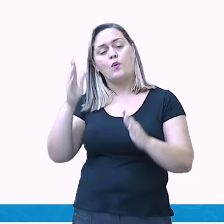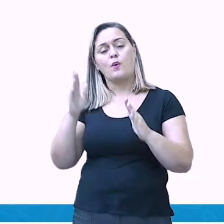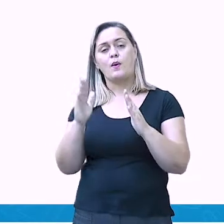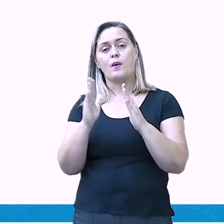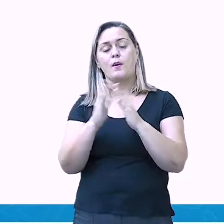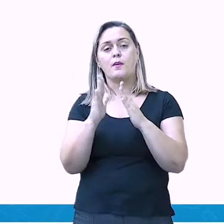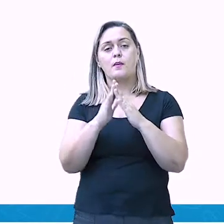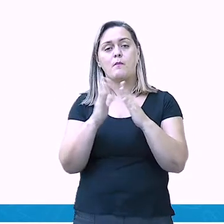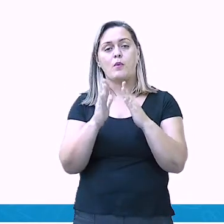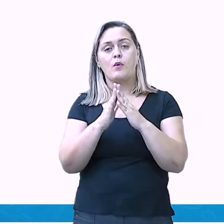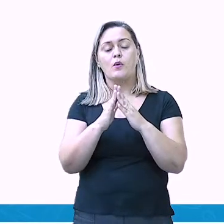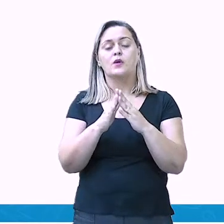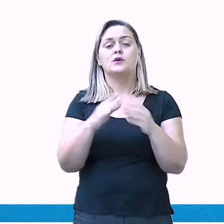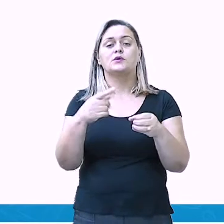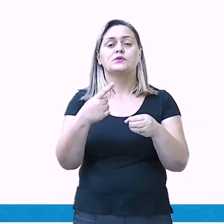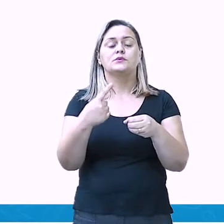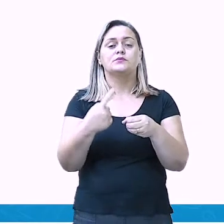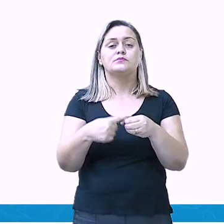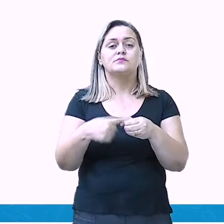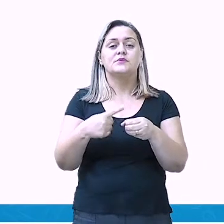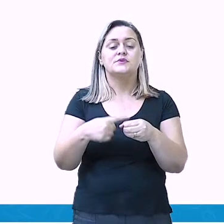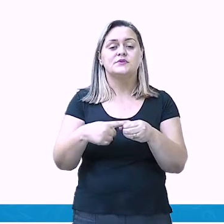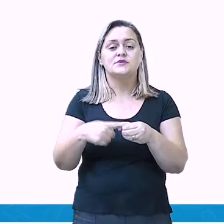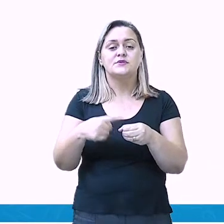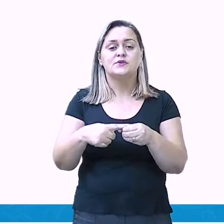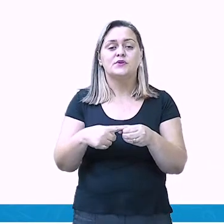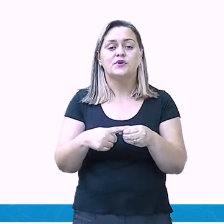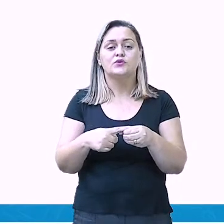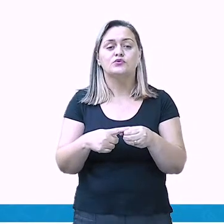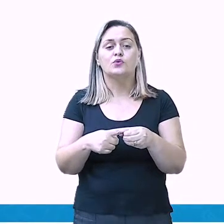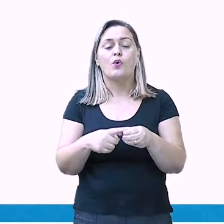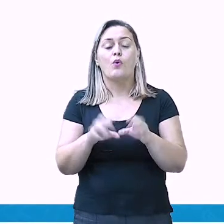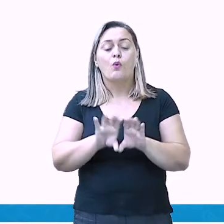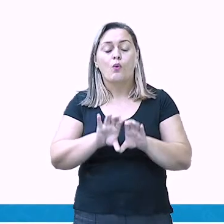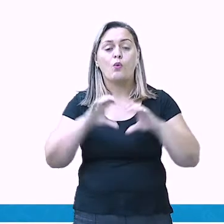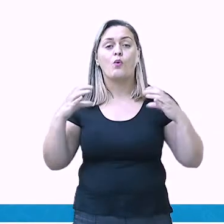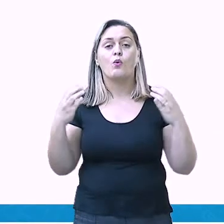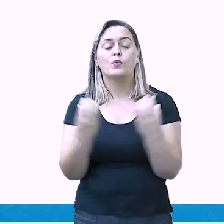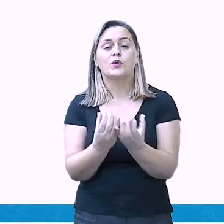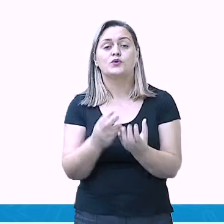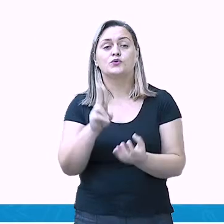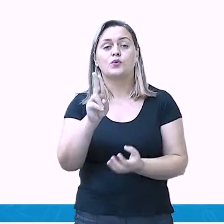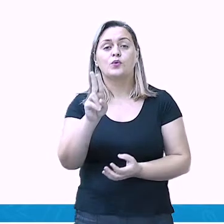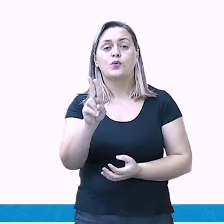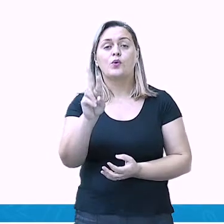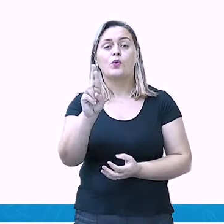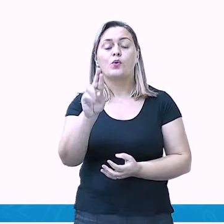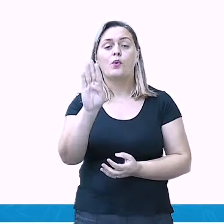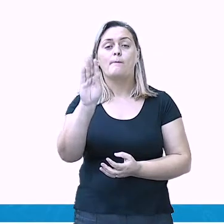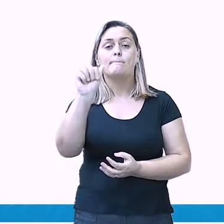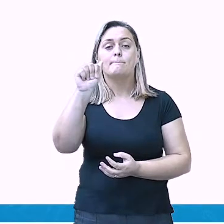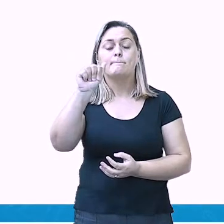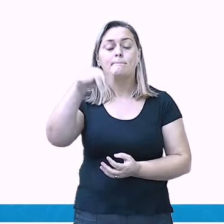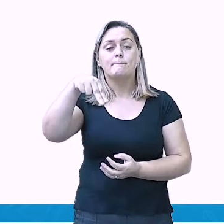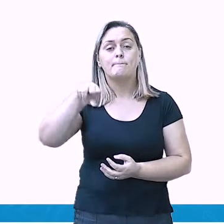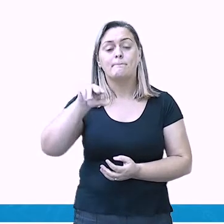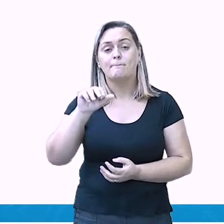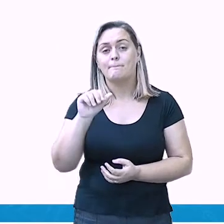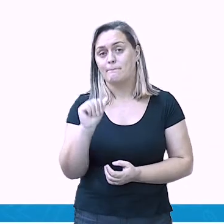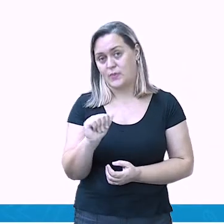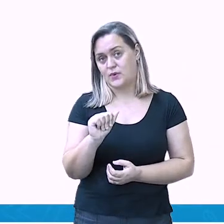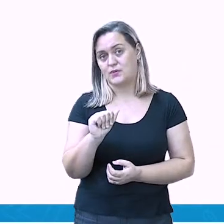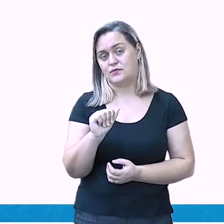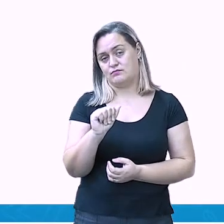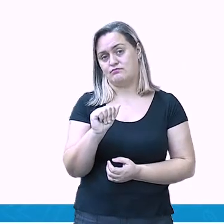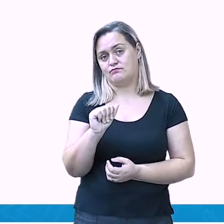Essas possuem diversas infraestruturas que muitas vezes não são encontradas no